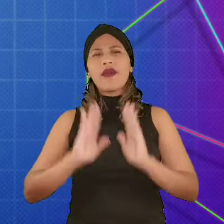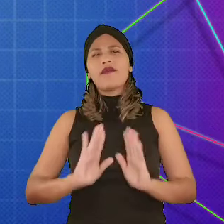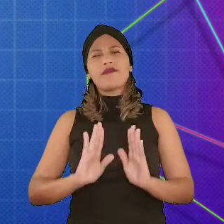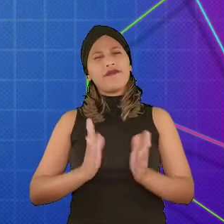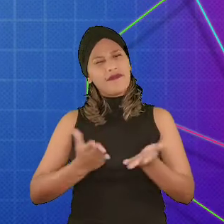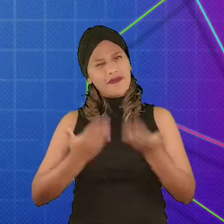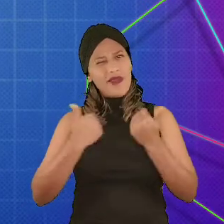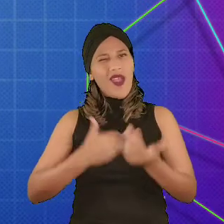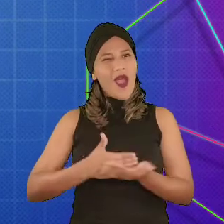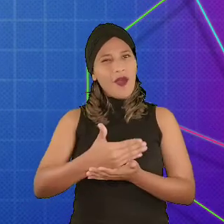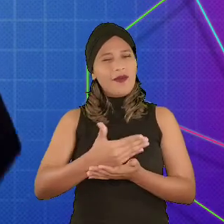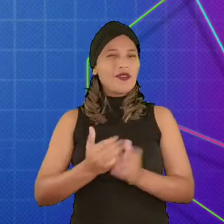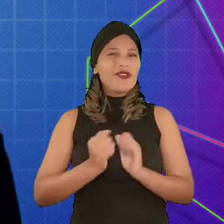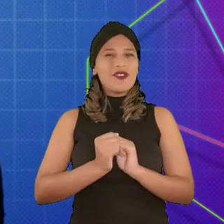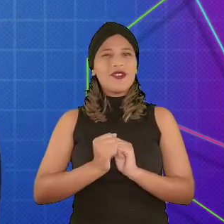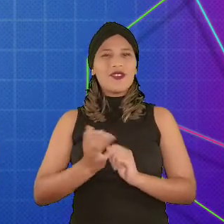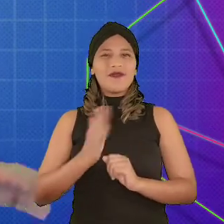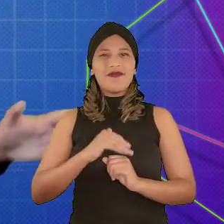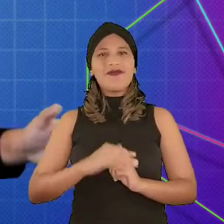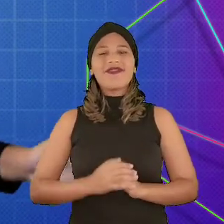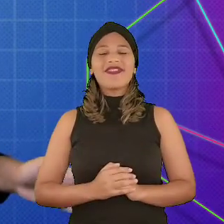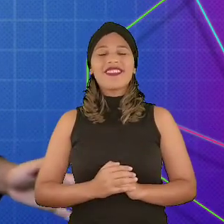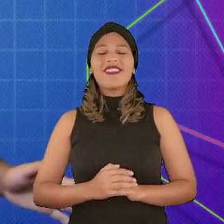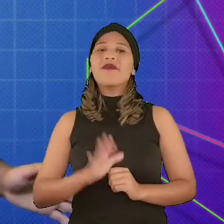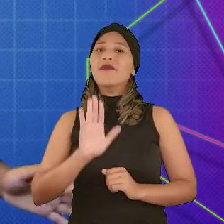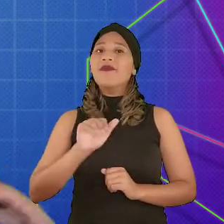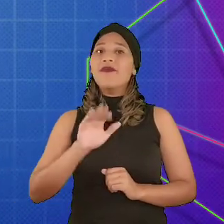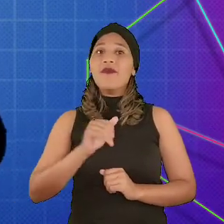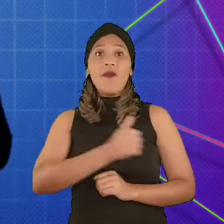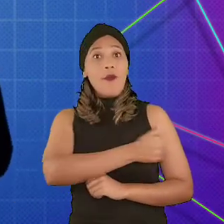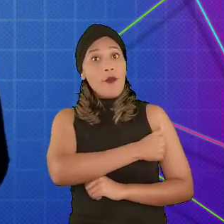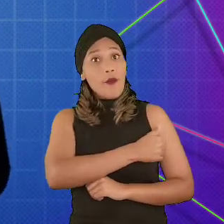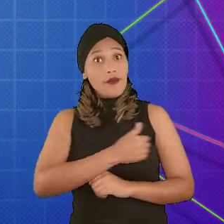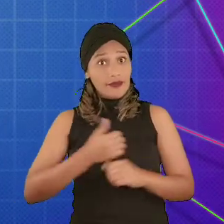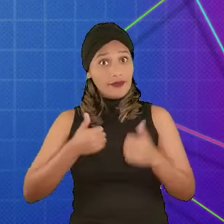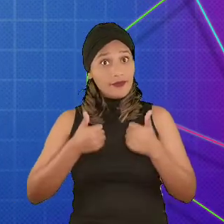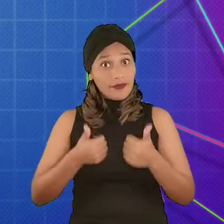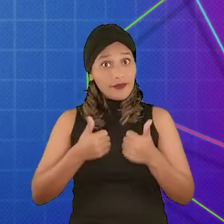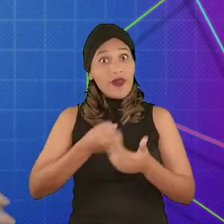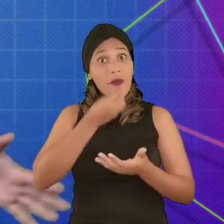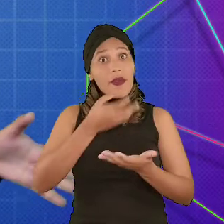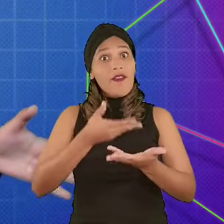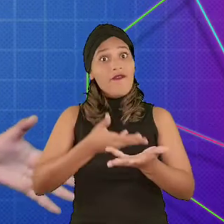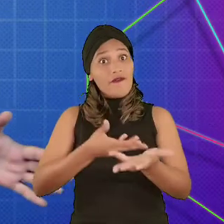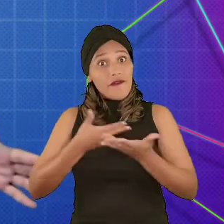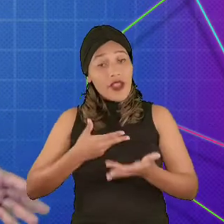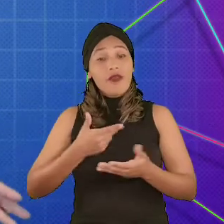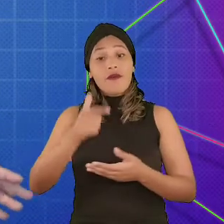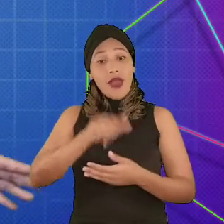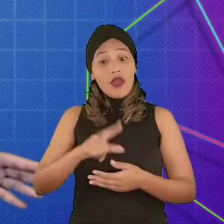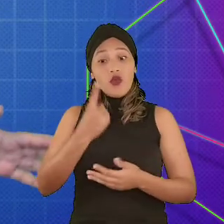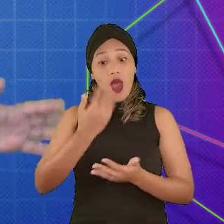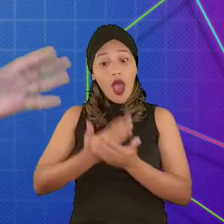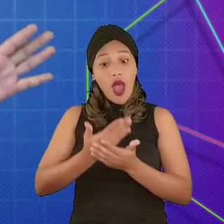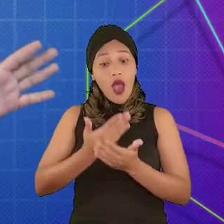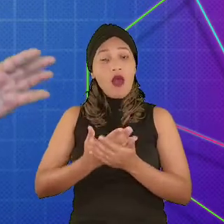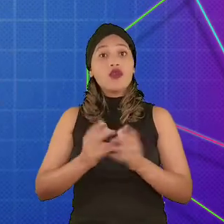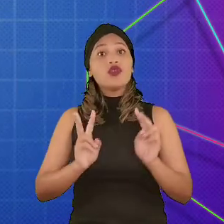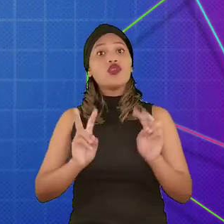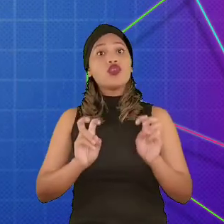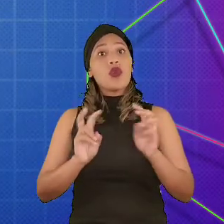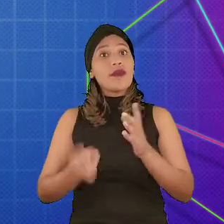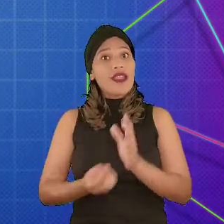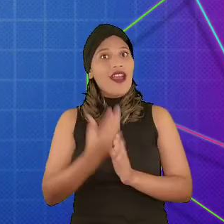aperta o start e vem comigo. Olá, querida aluna, querido aluno. Sejam bem-vindos a mais uma aula do seu curso de